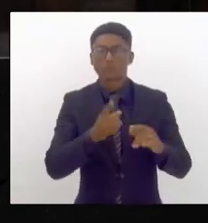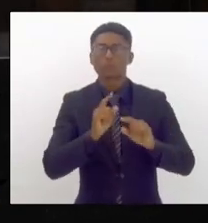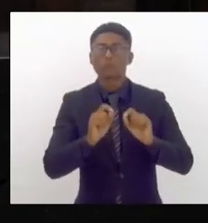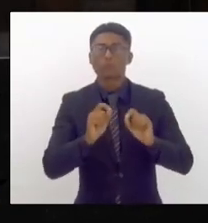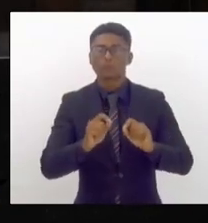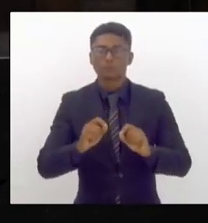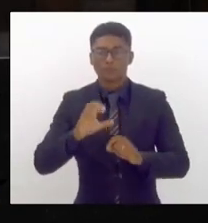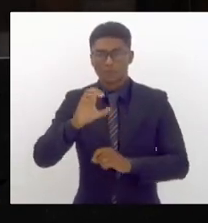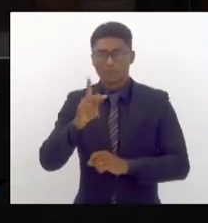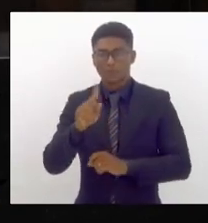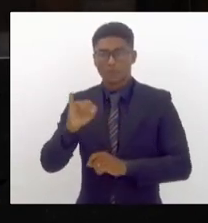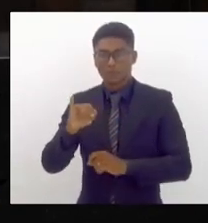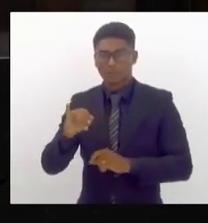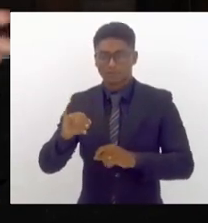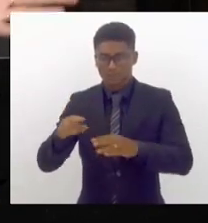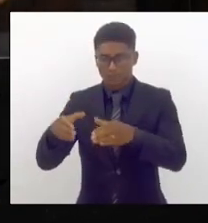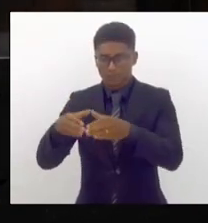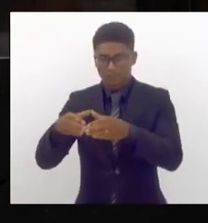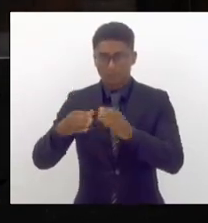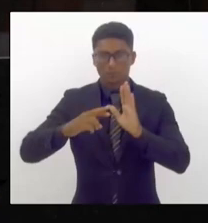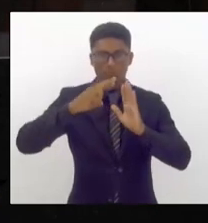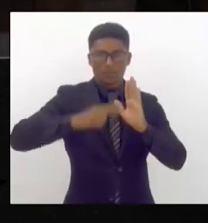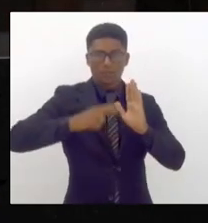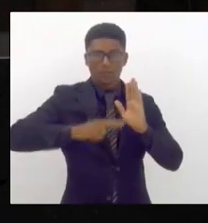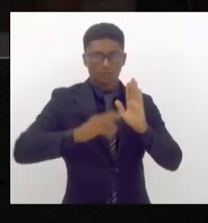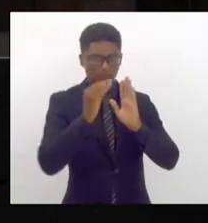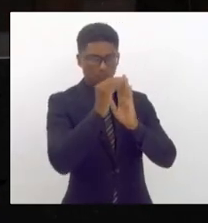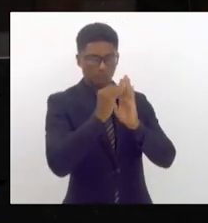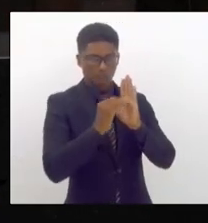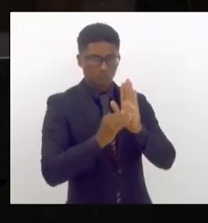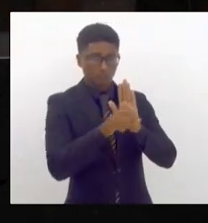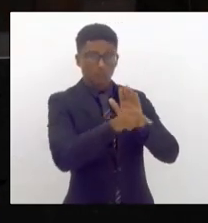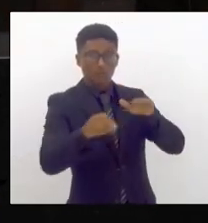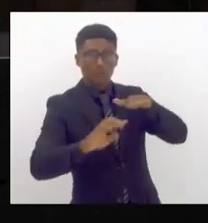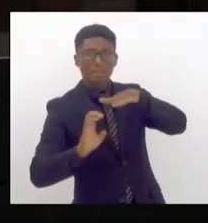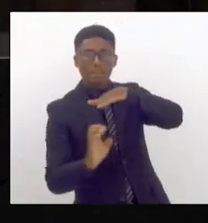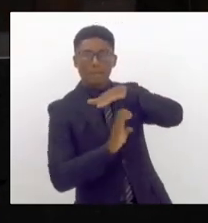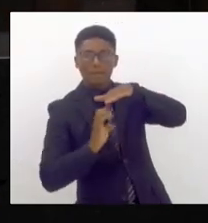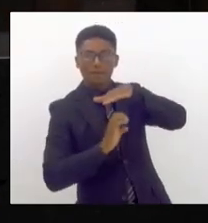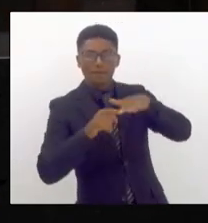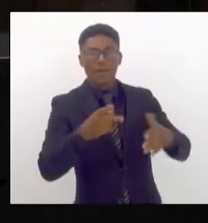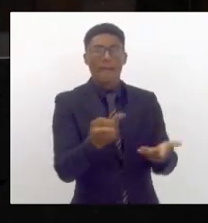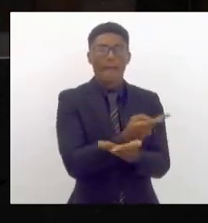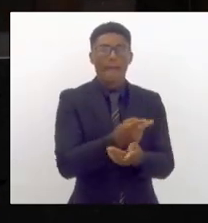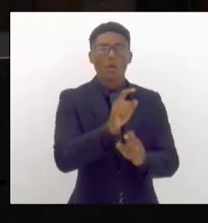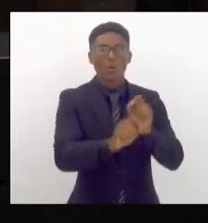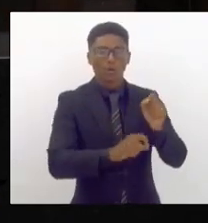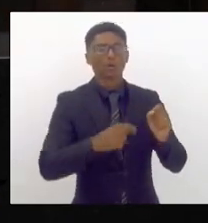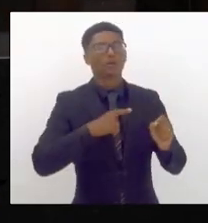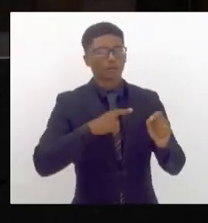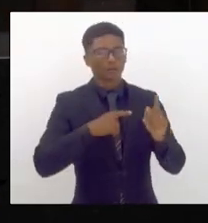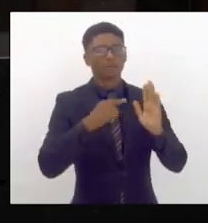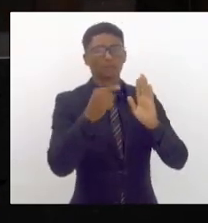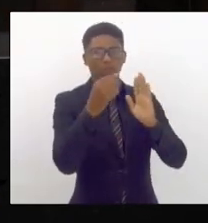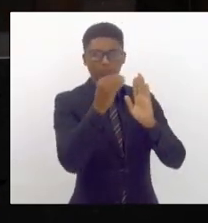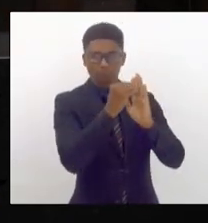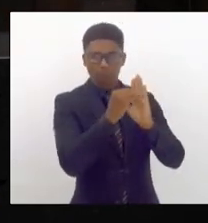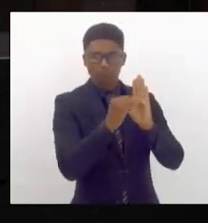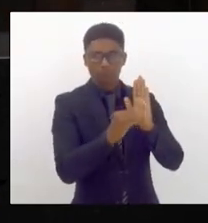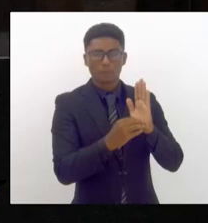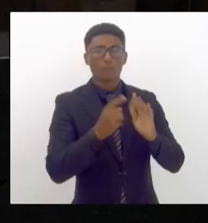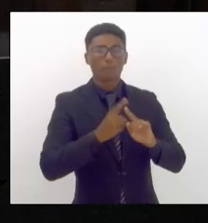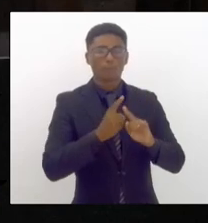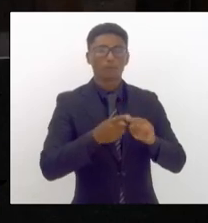da CPI apontou todas as irregularidades cometidas pela supervia ao longo dessas décadas que